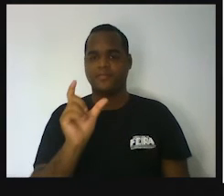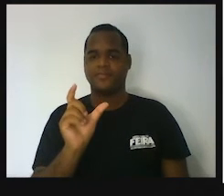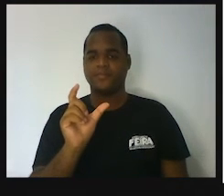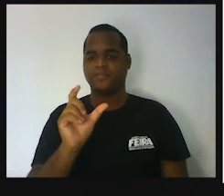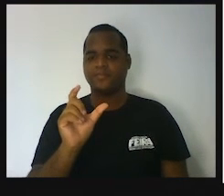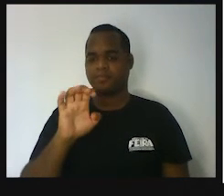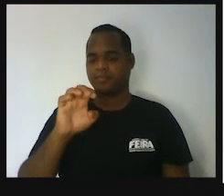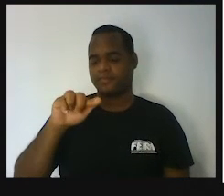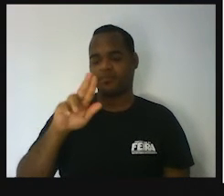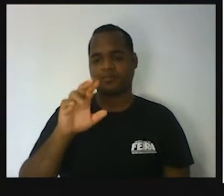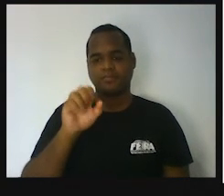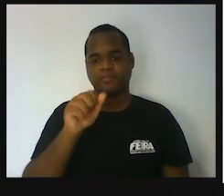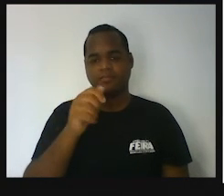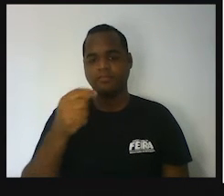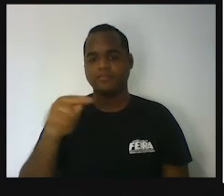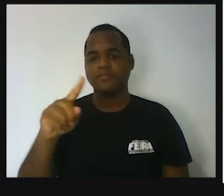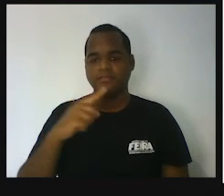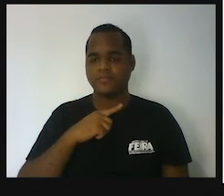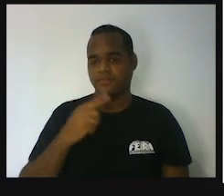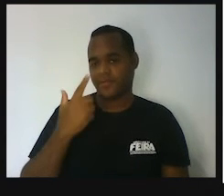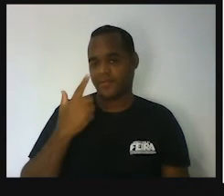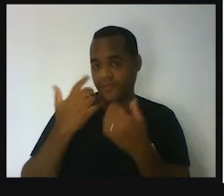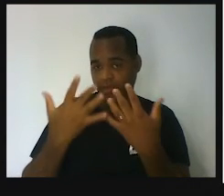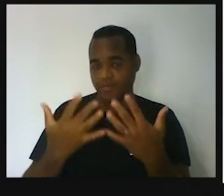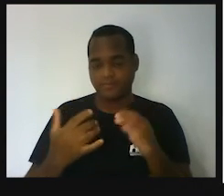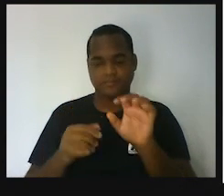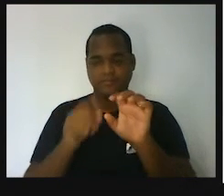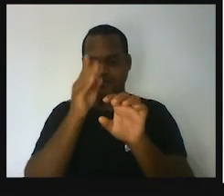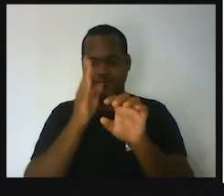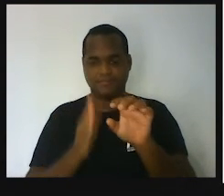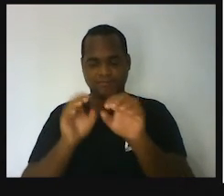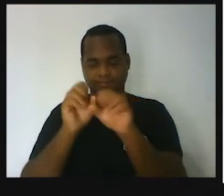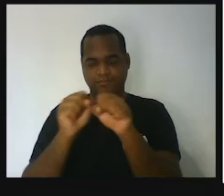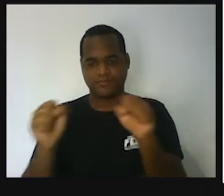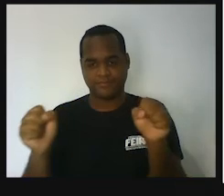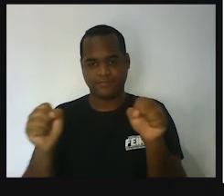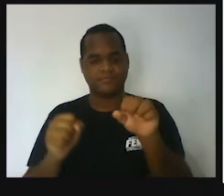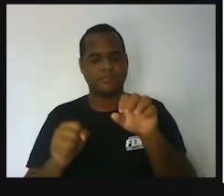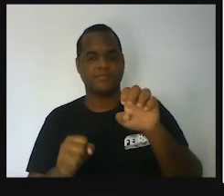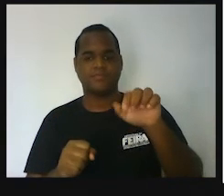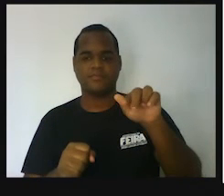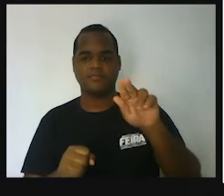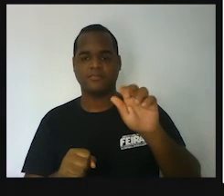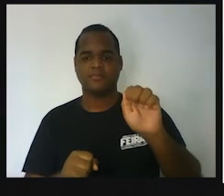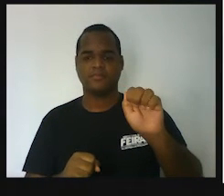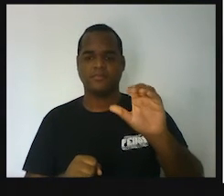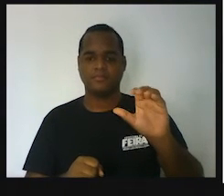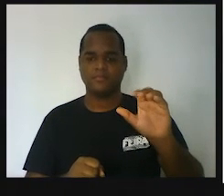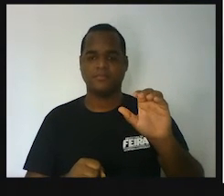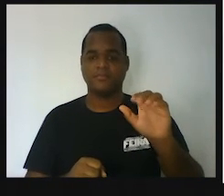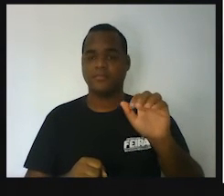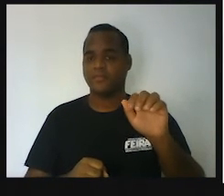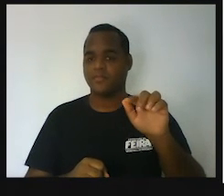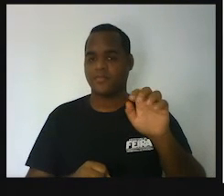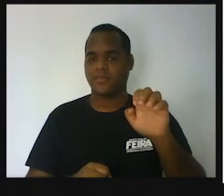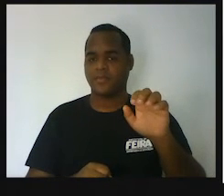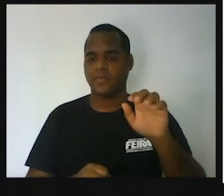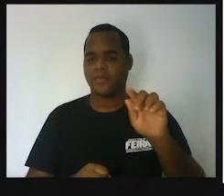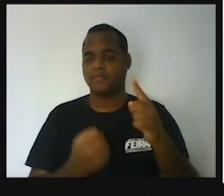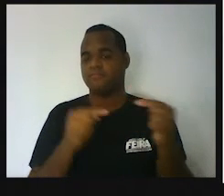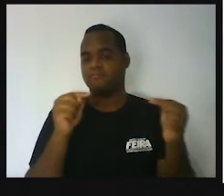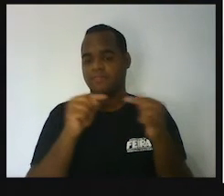quando a gente quebra ela aqui, equa, significa igualdade. Ah,